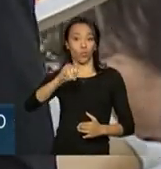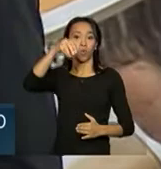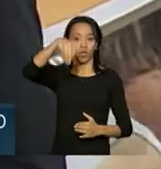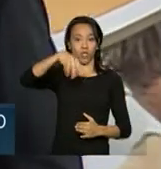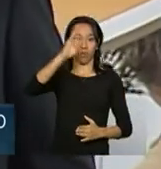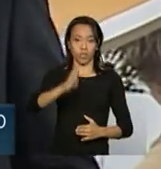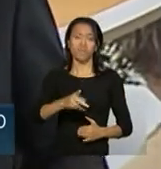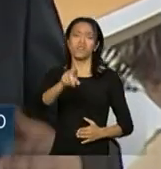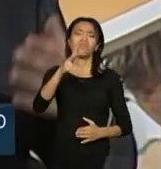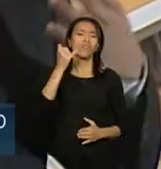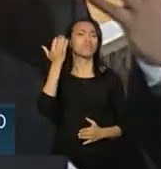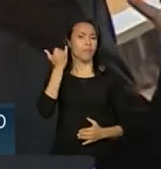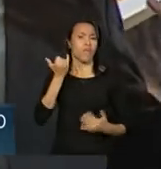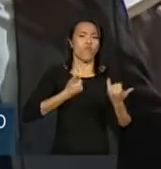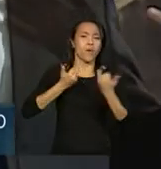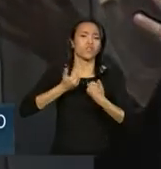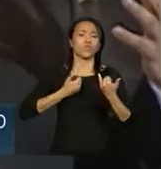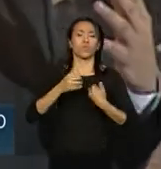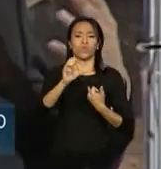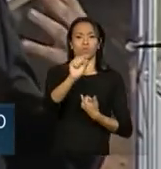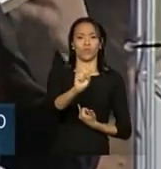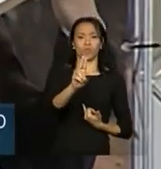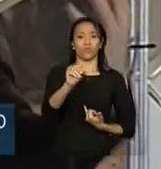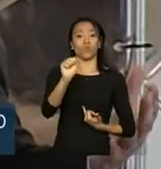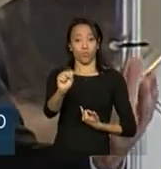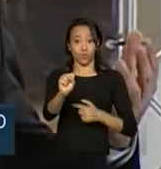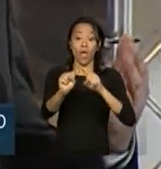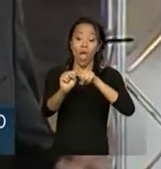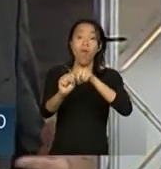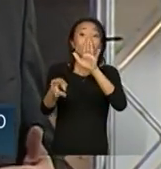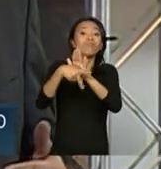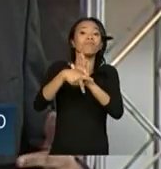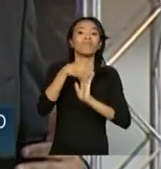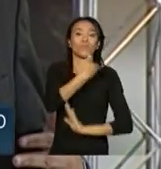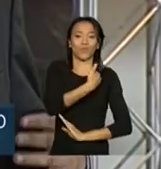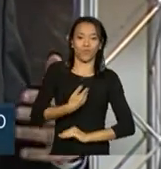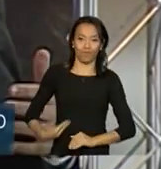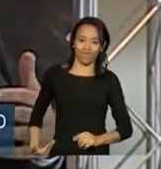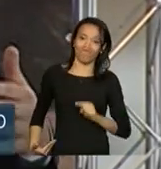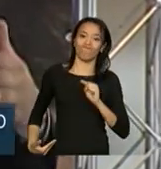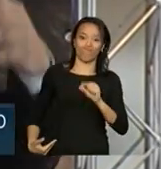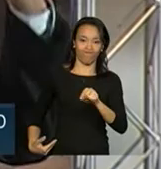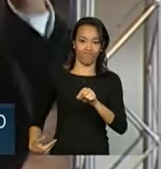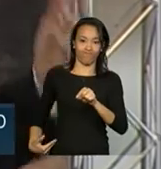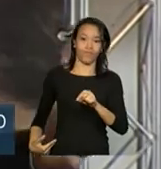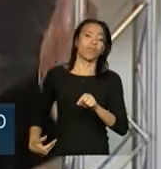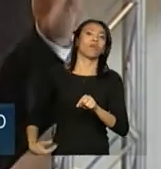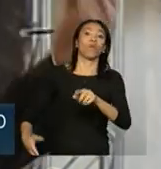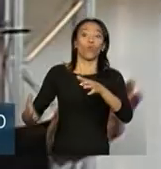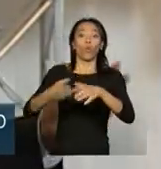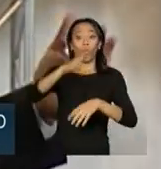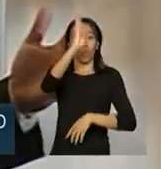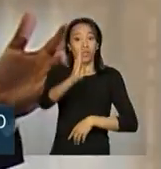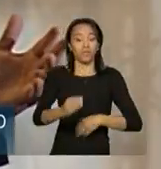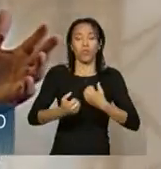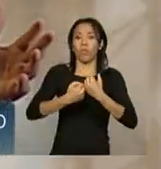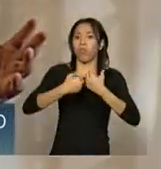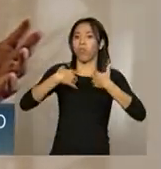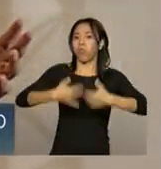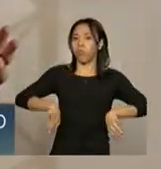o Sistema Único de Saúde. O nosso SUS é um sistema público. O Brasil tem um grande desafio